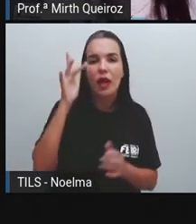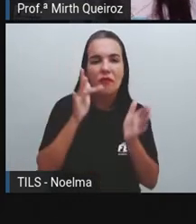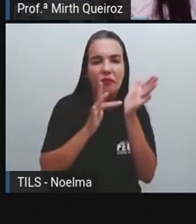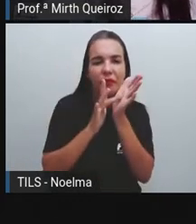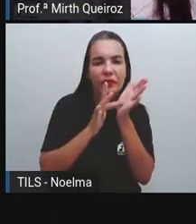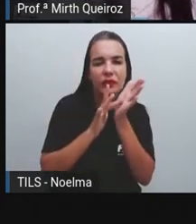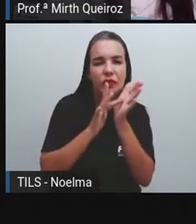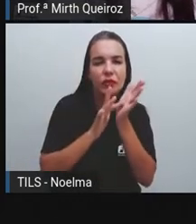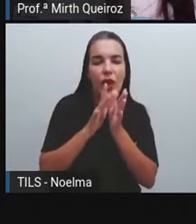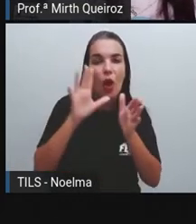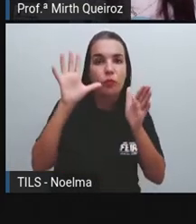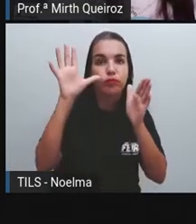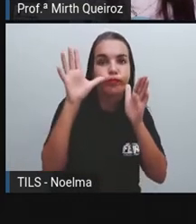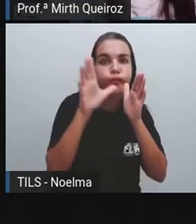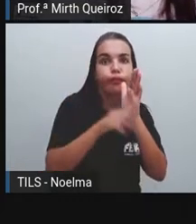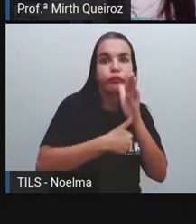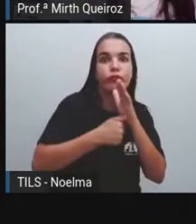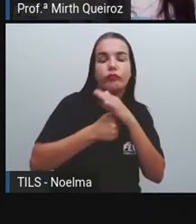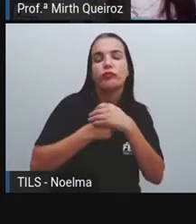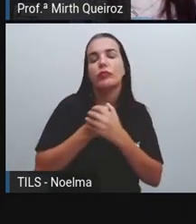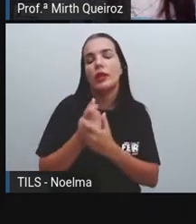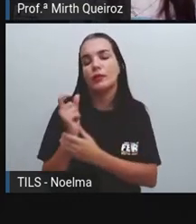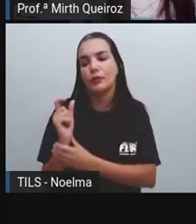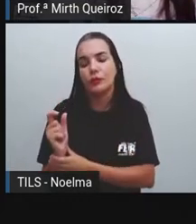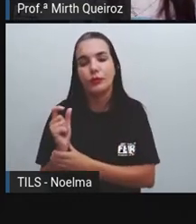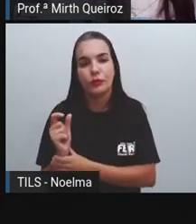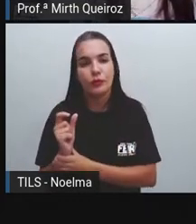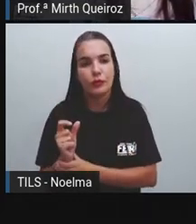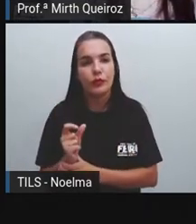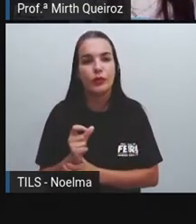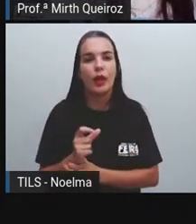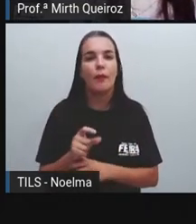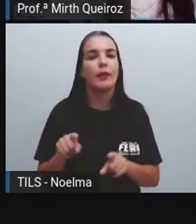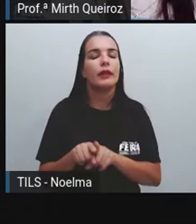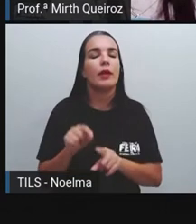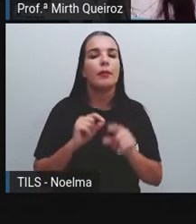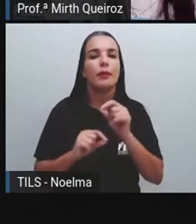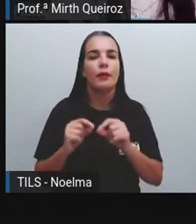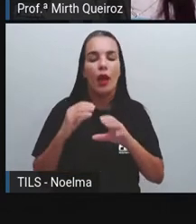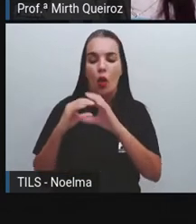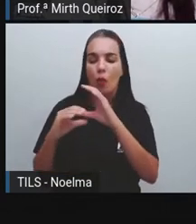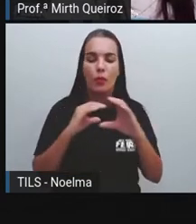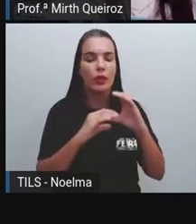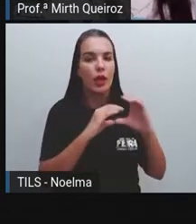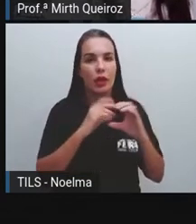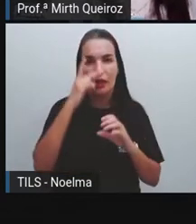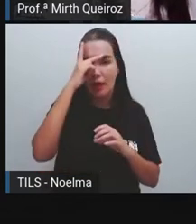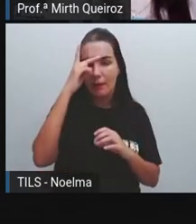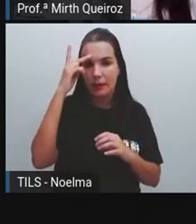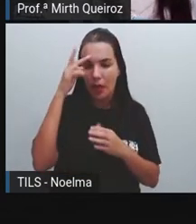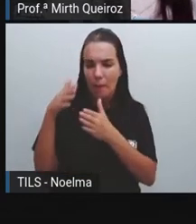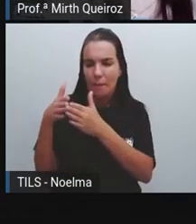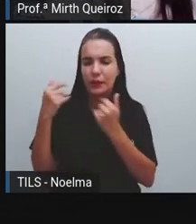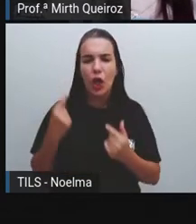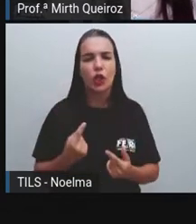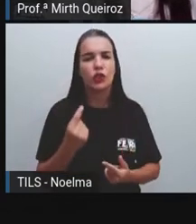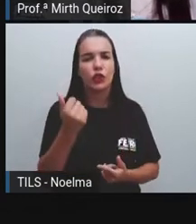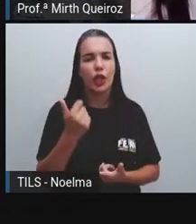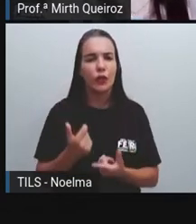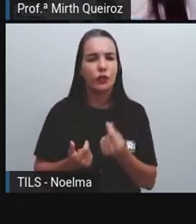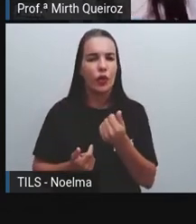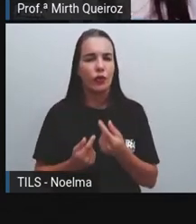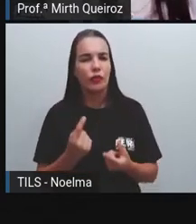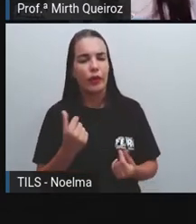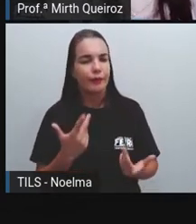Hackearem O chip Clonarem o chip De alguém E estar se comunicando Com essa pessoa Pedindo dinheiro Fingindo